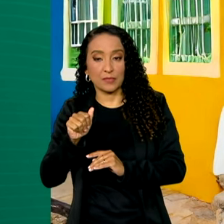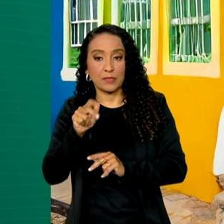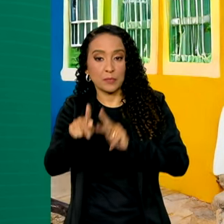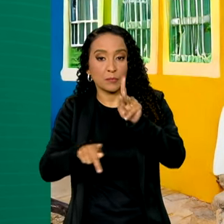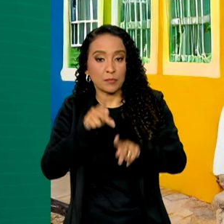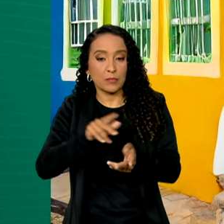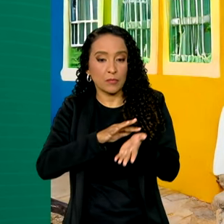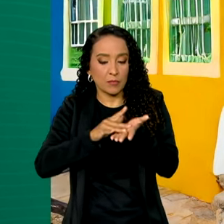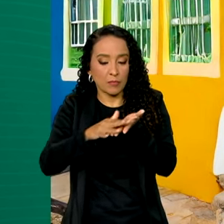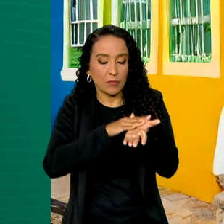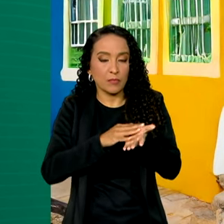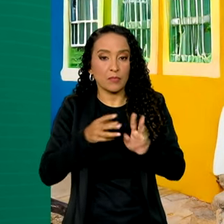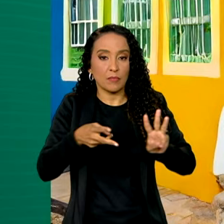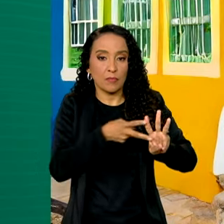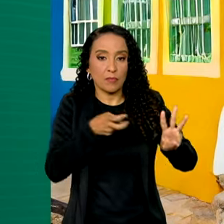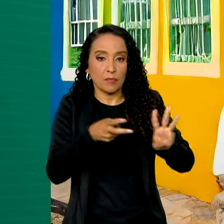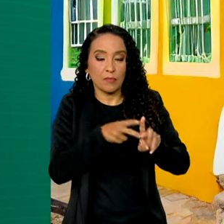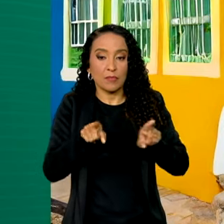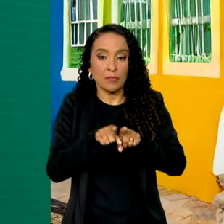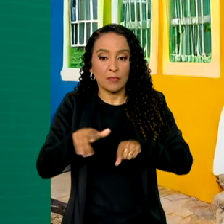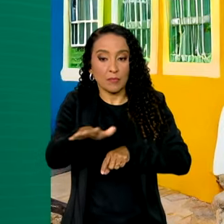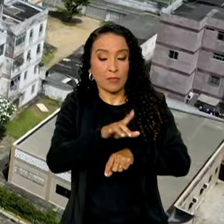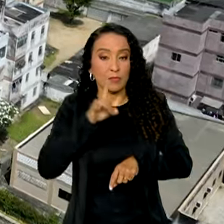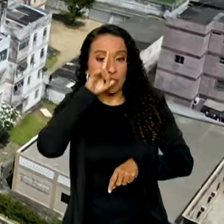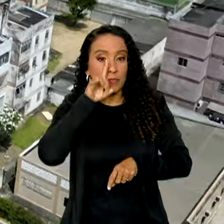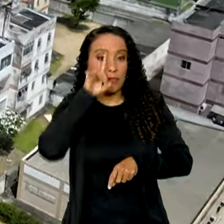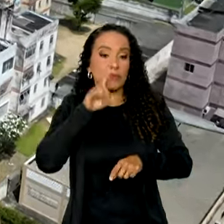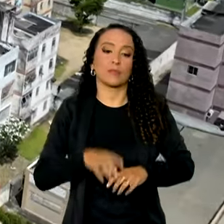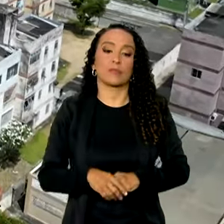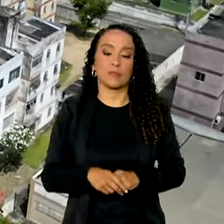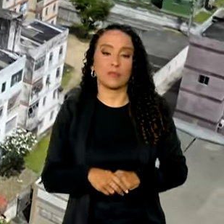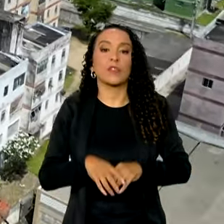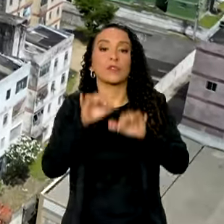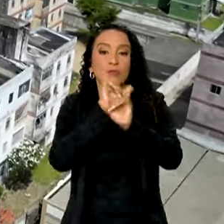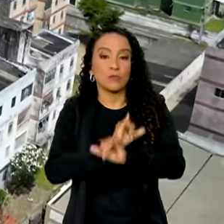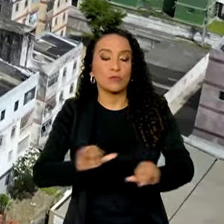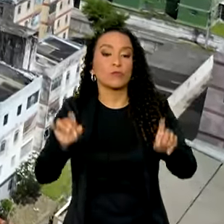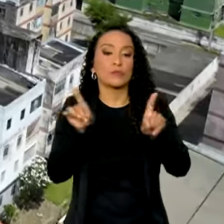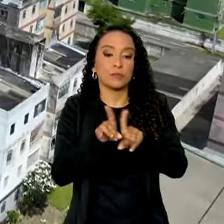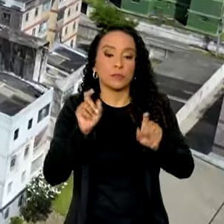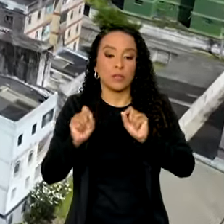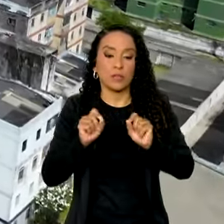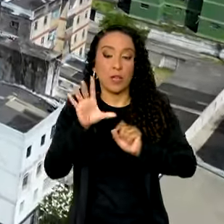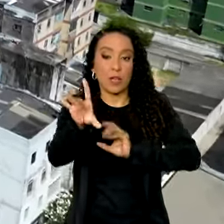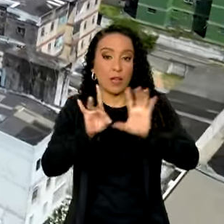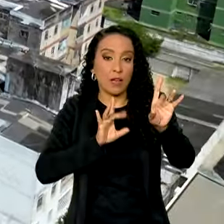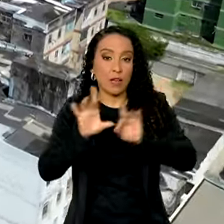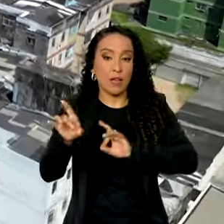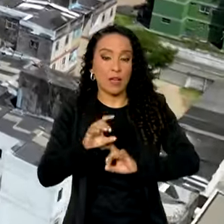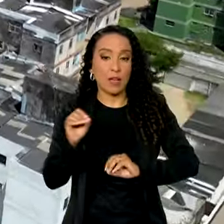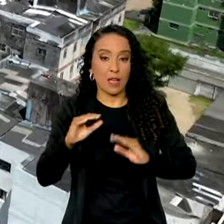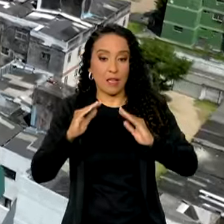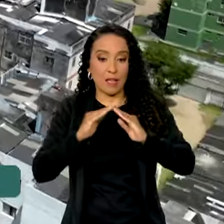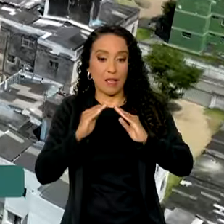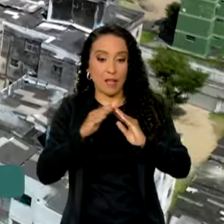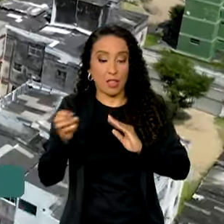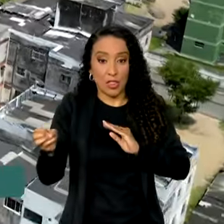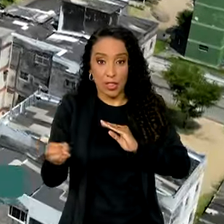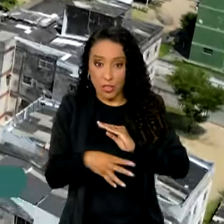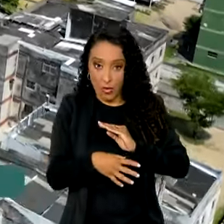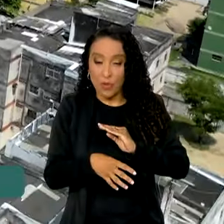ciganos, indígenas e em áreas de risco. Foi divulgada ainda a seleção de novas unidades